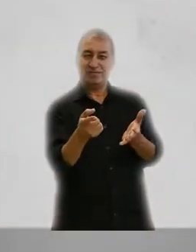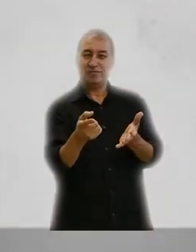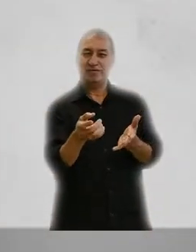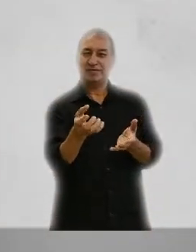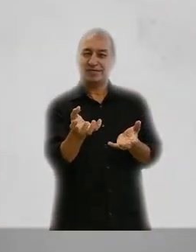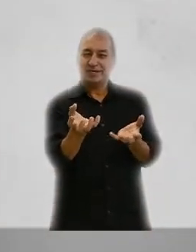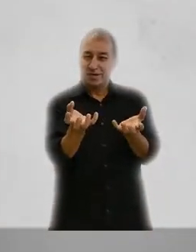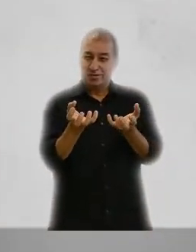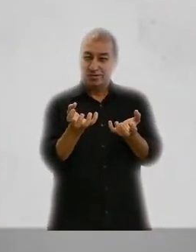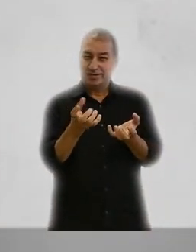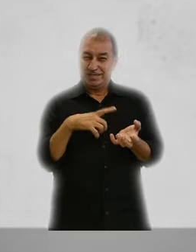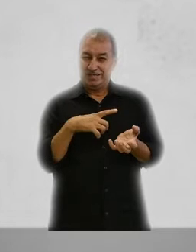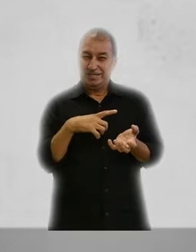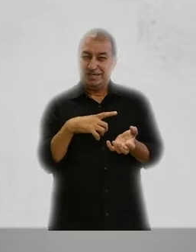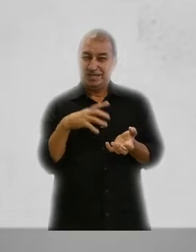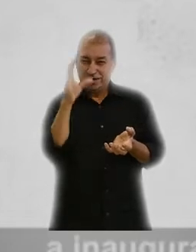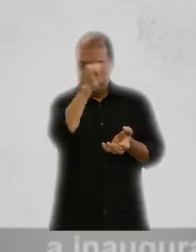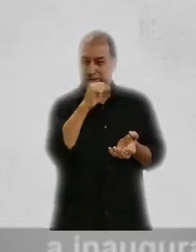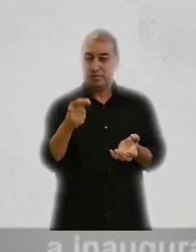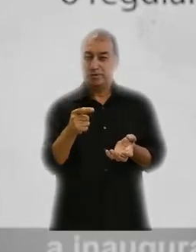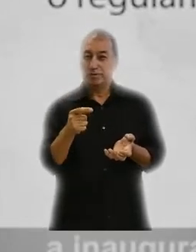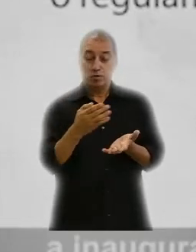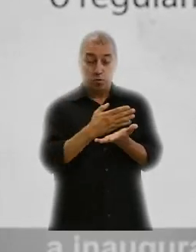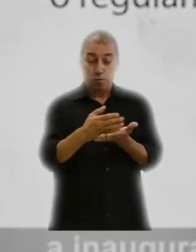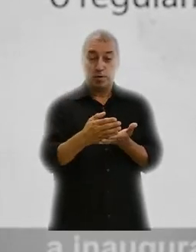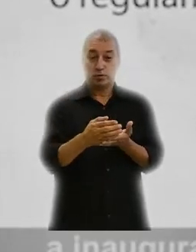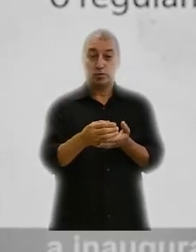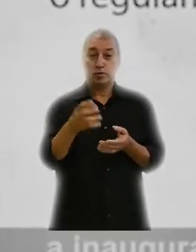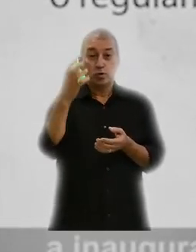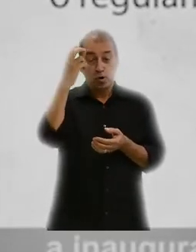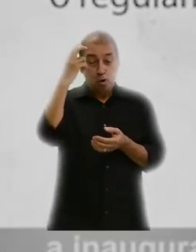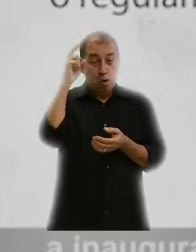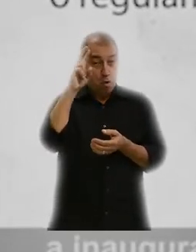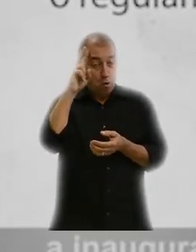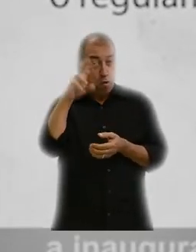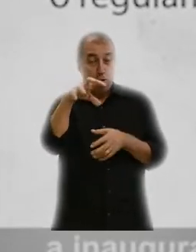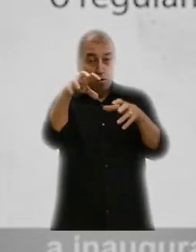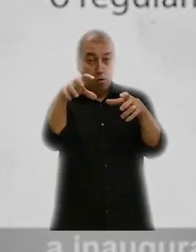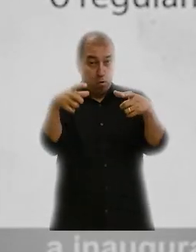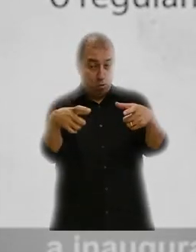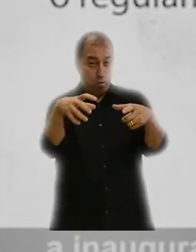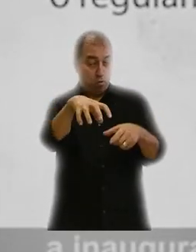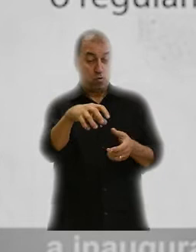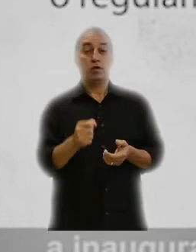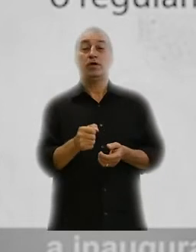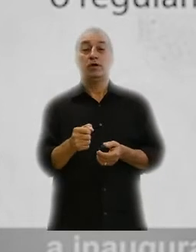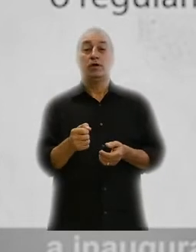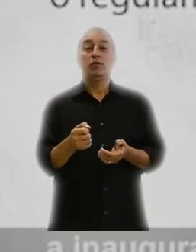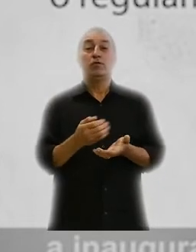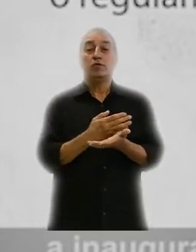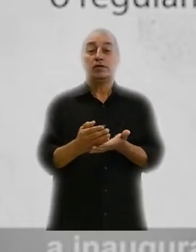que obtenha informações sobre a inauguração do Memorial, a logomarca, os